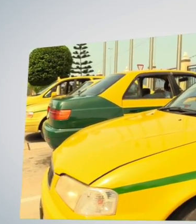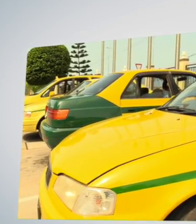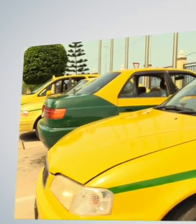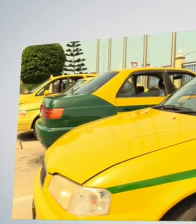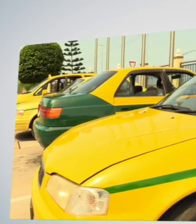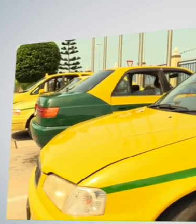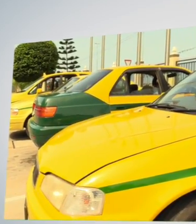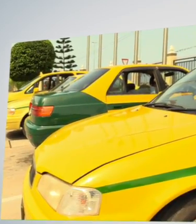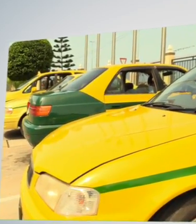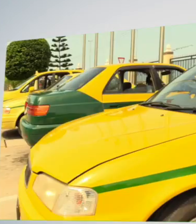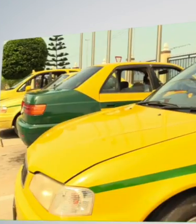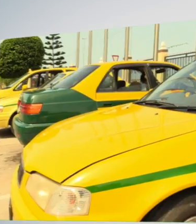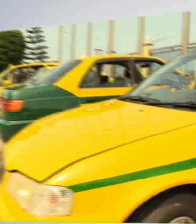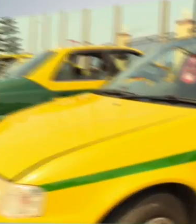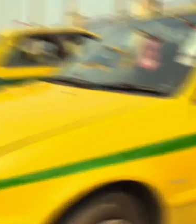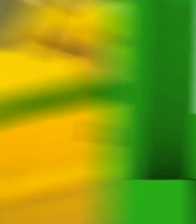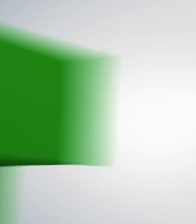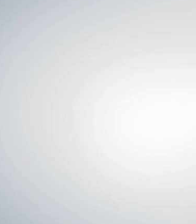taxistas na cidade de Maputo.